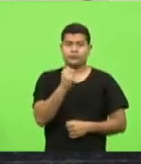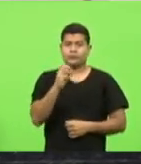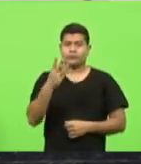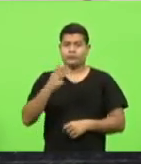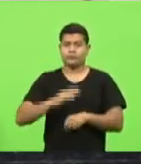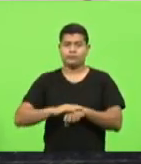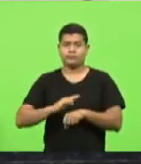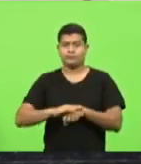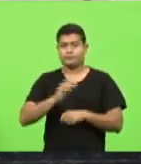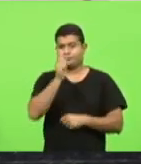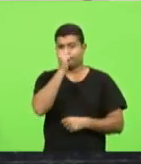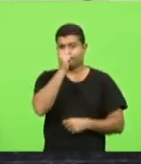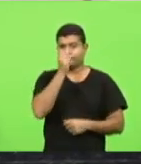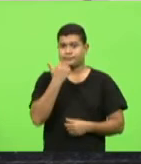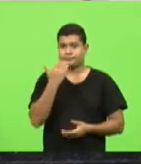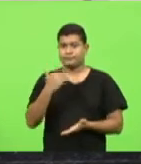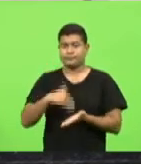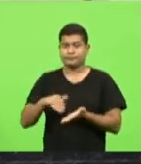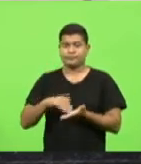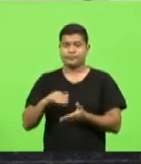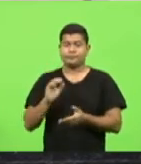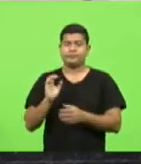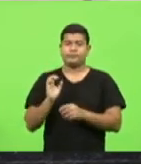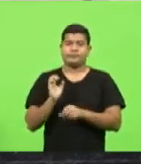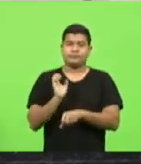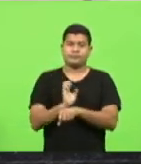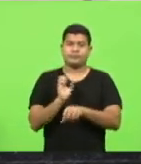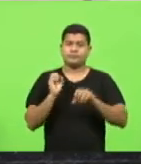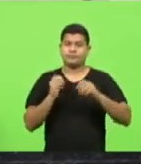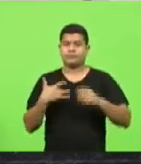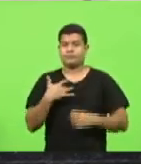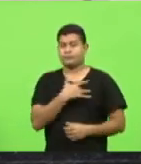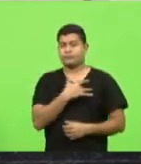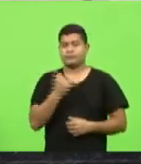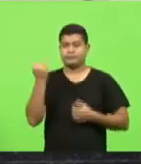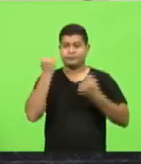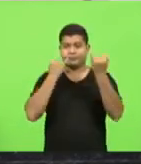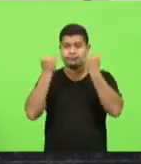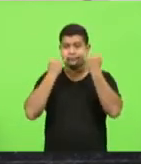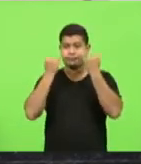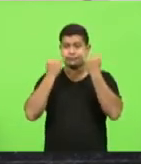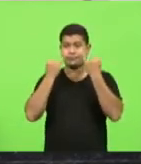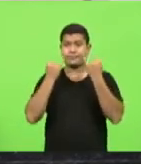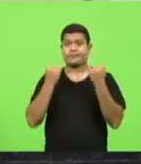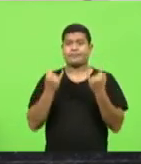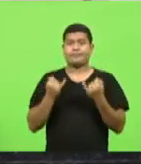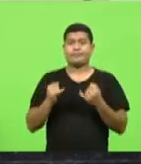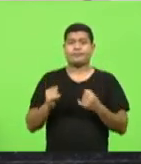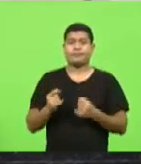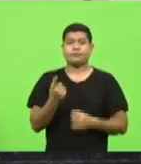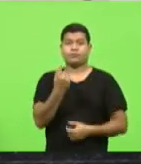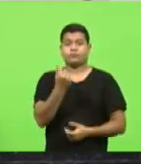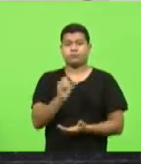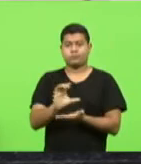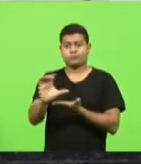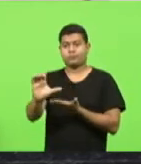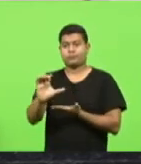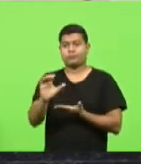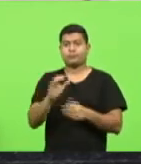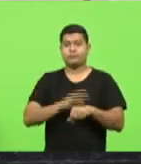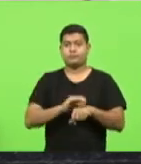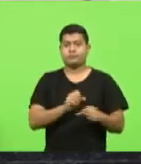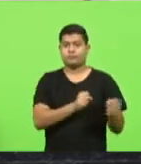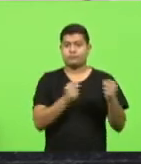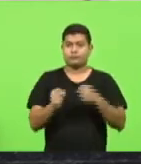João Amin solicita ao secretário do estado da saúde informações acerca dos valores aplicados pelo poder executivo